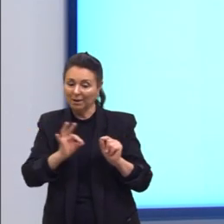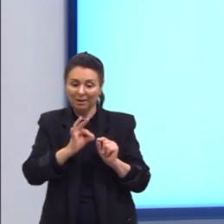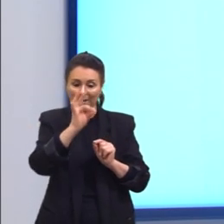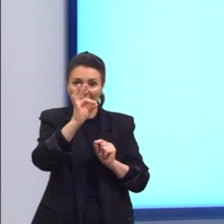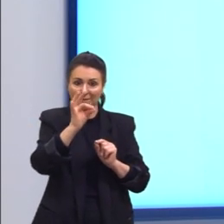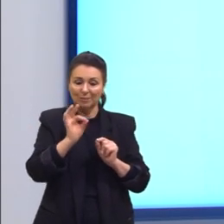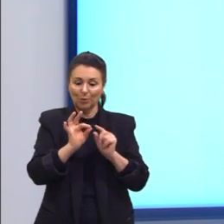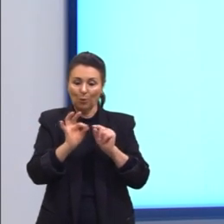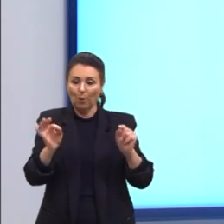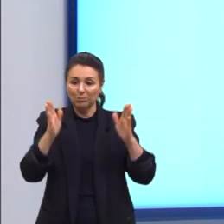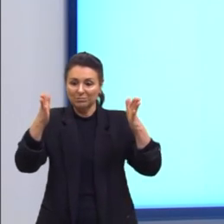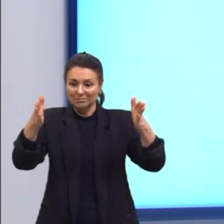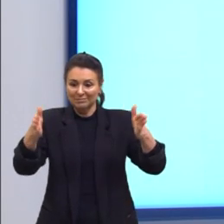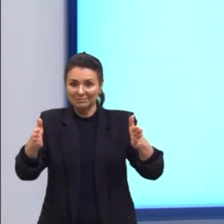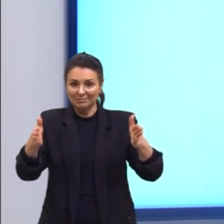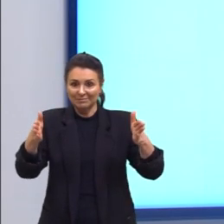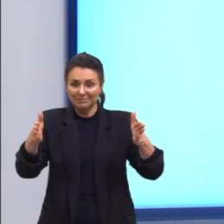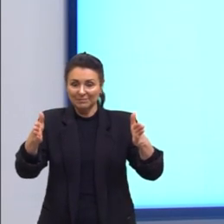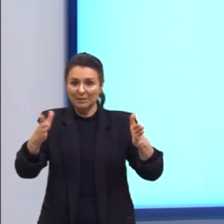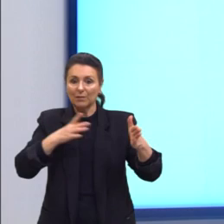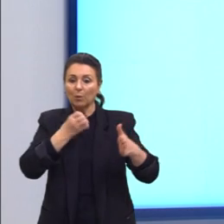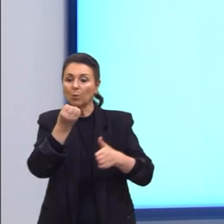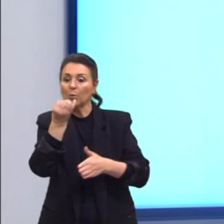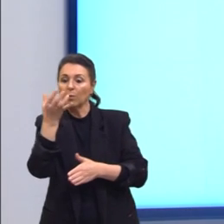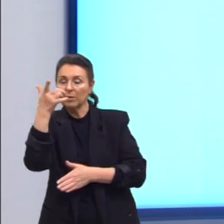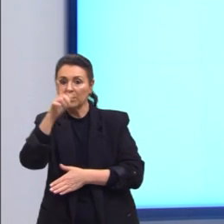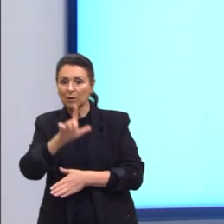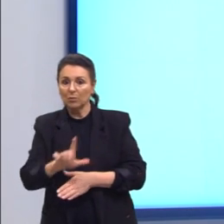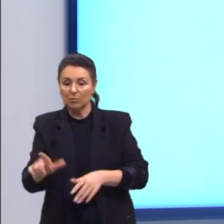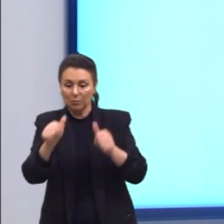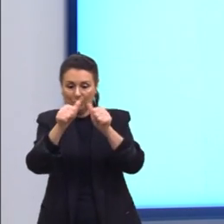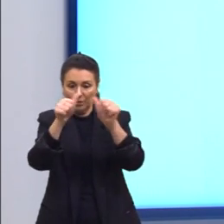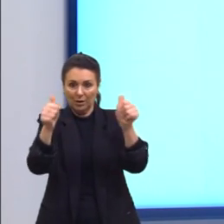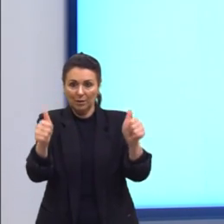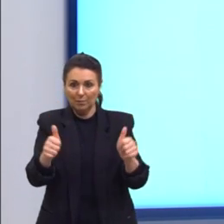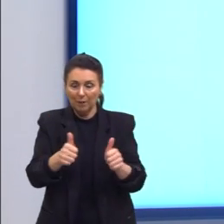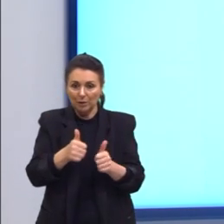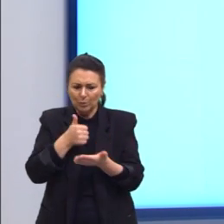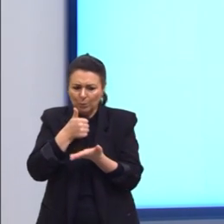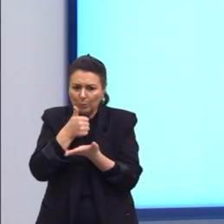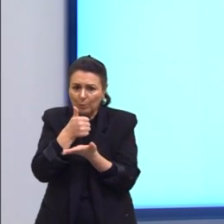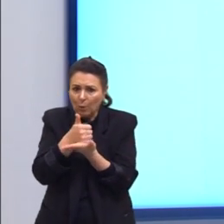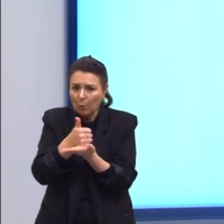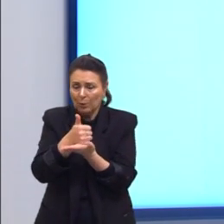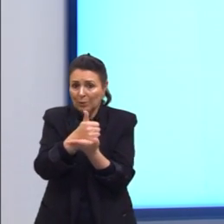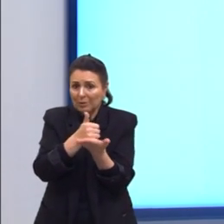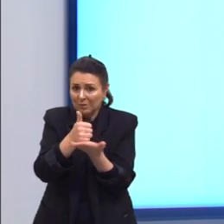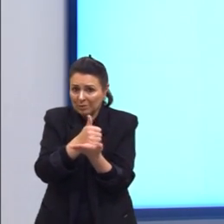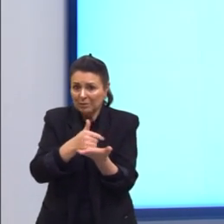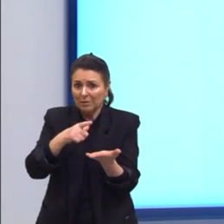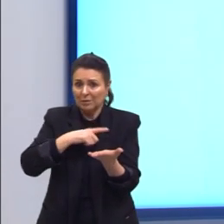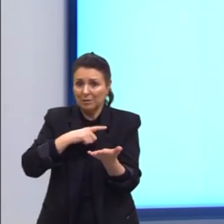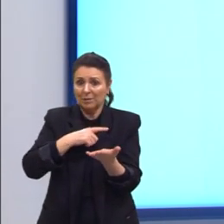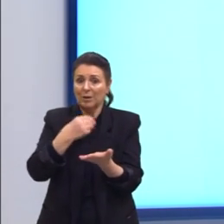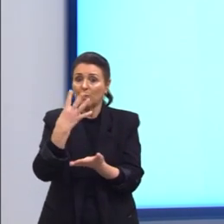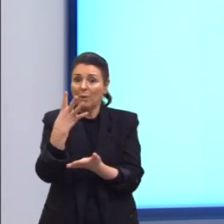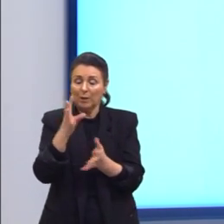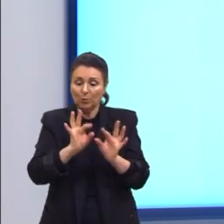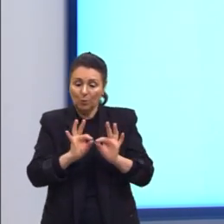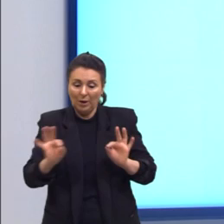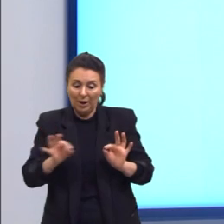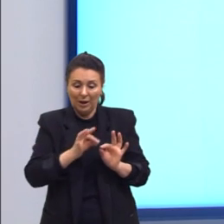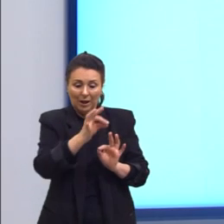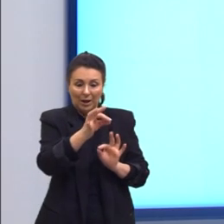exatamente isso que nós vamos contar. De novo, onde a figura estaria apoiada na base, nós teríamos quatro arestas.